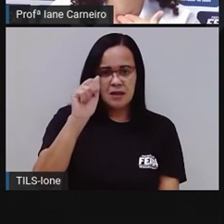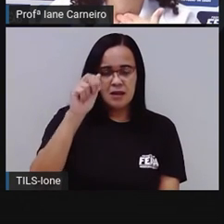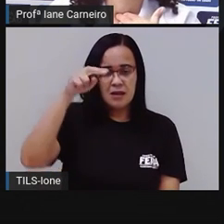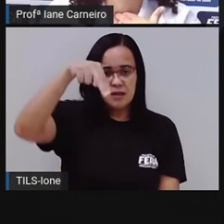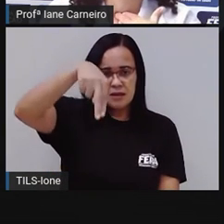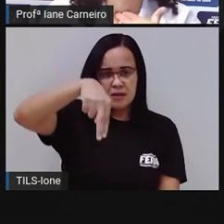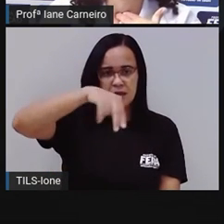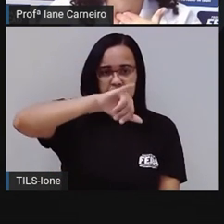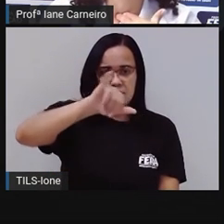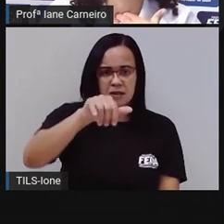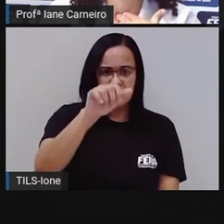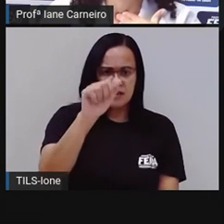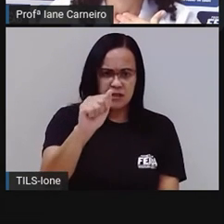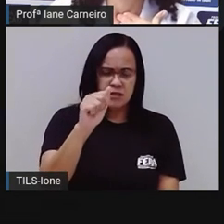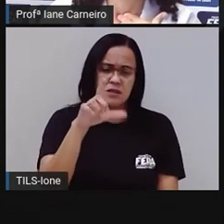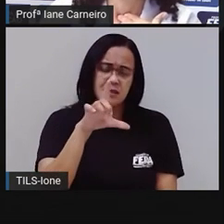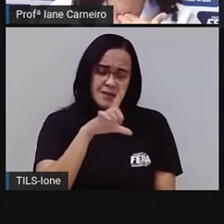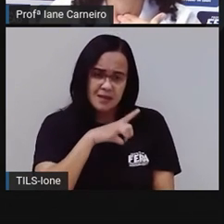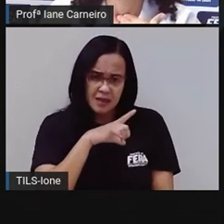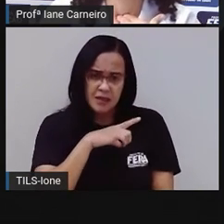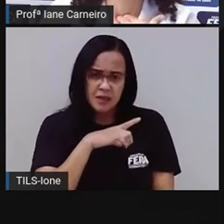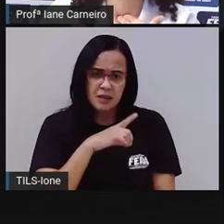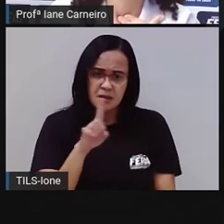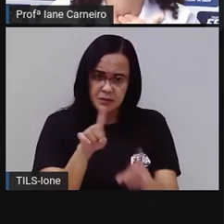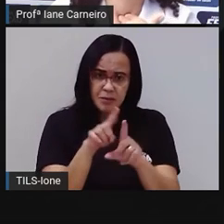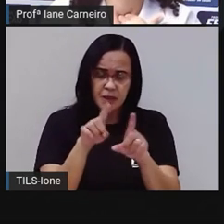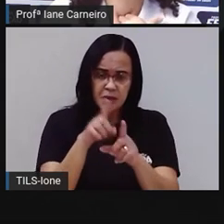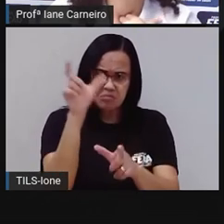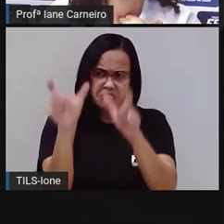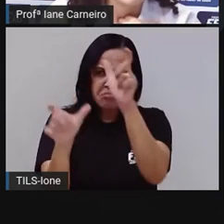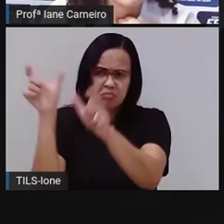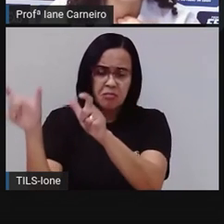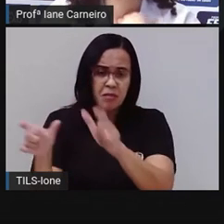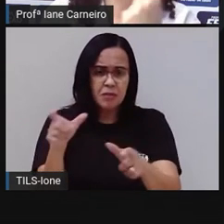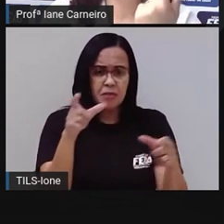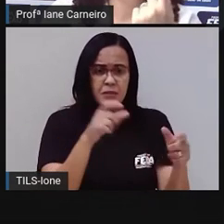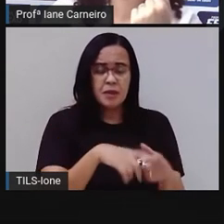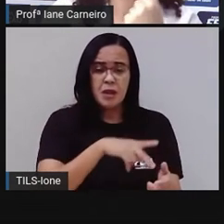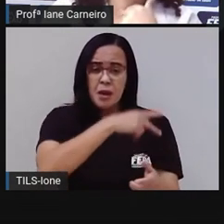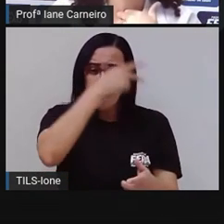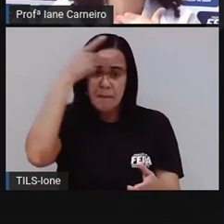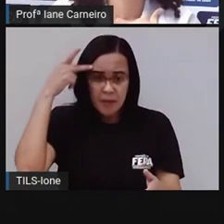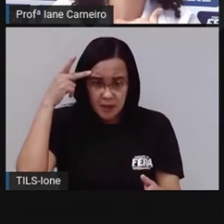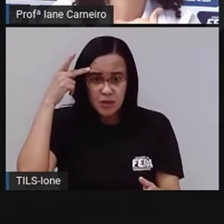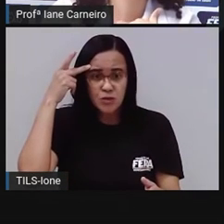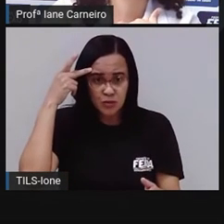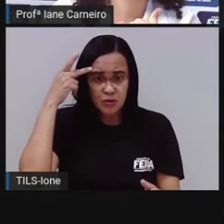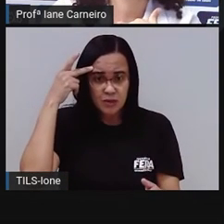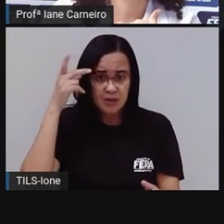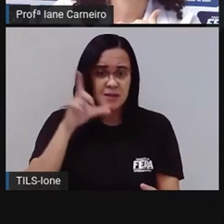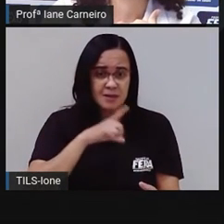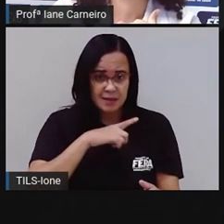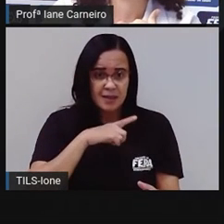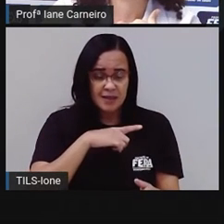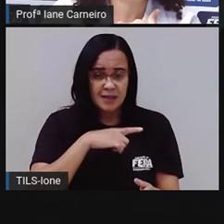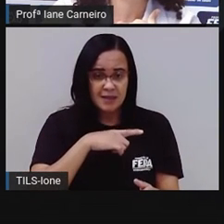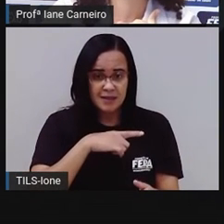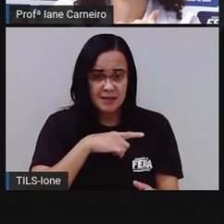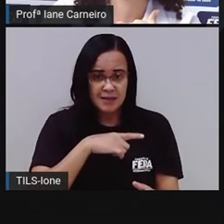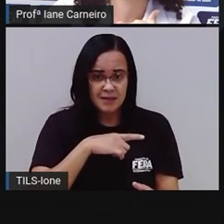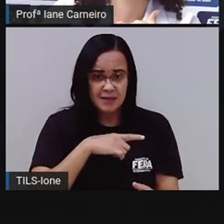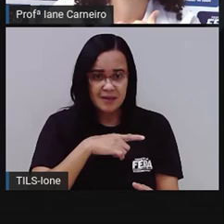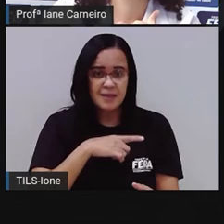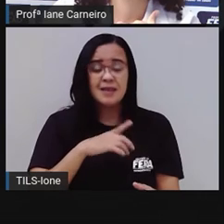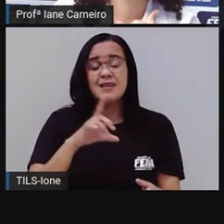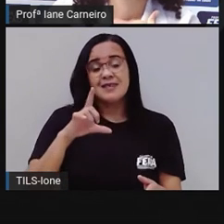será que tem o nome de pessoa? Tem, eu já tive uma aluna com esse nome, ó. Lara.